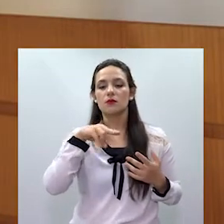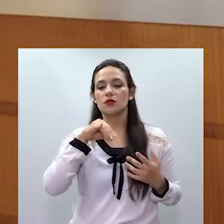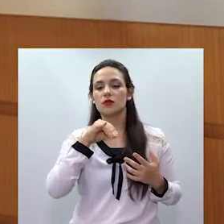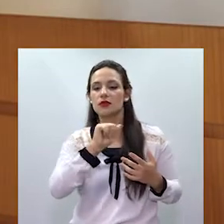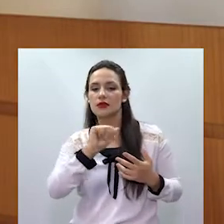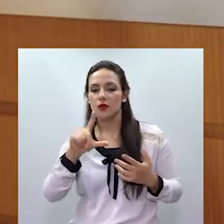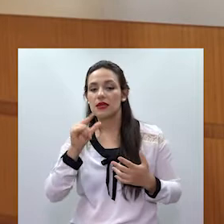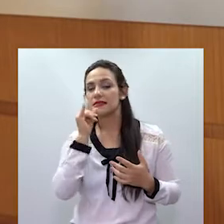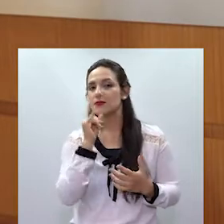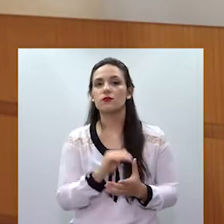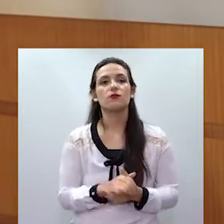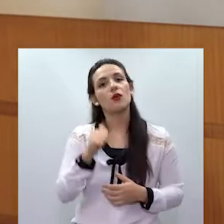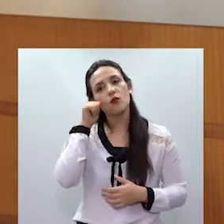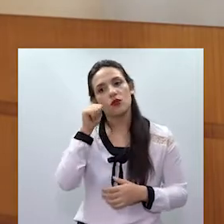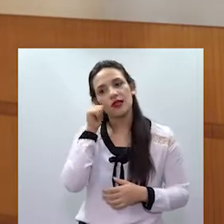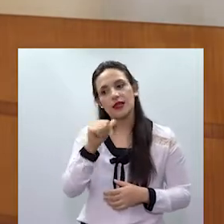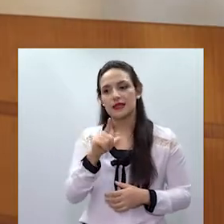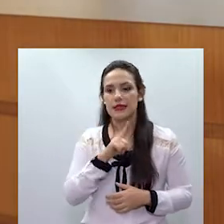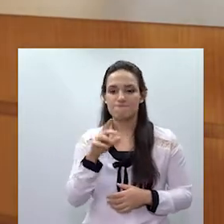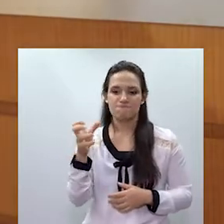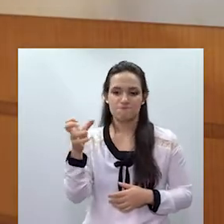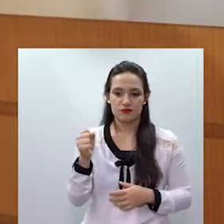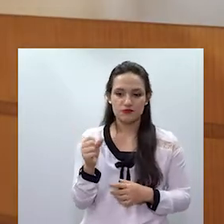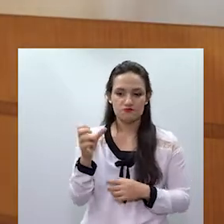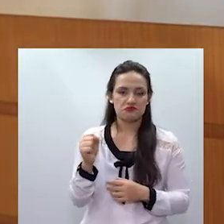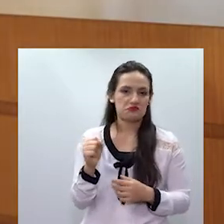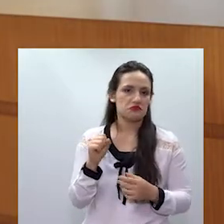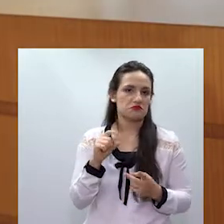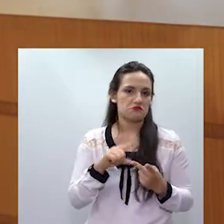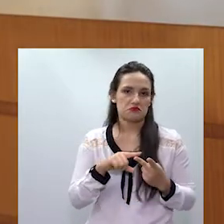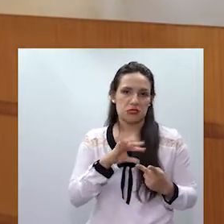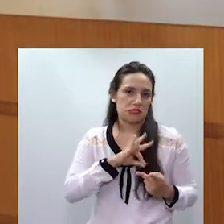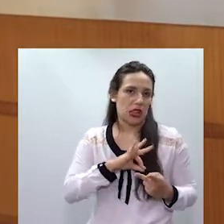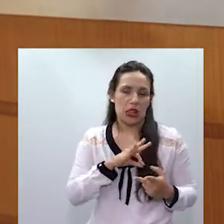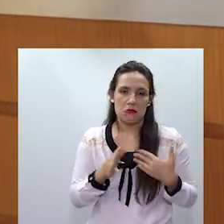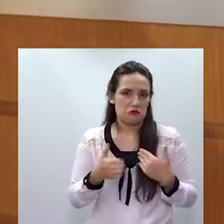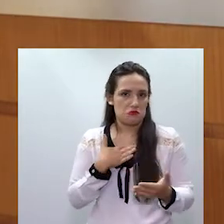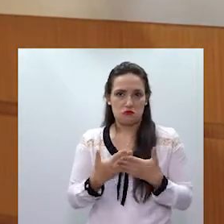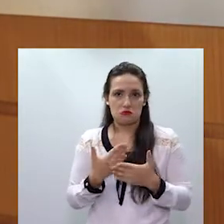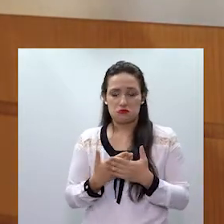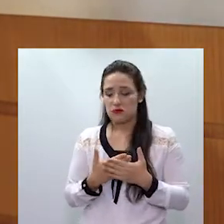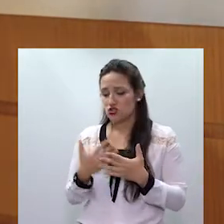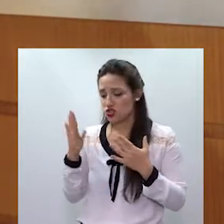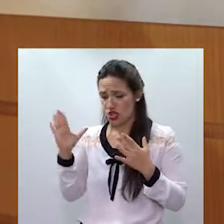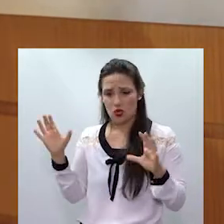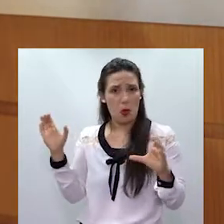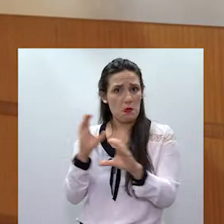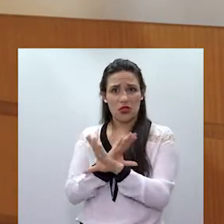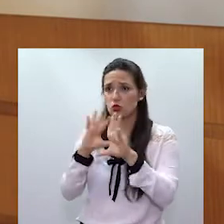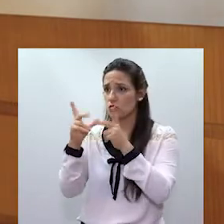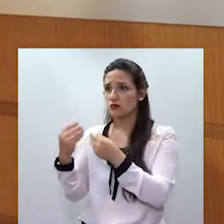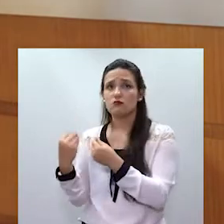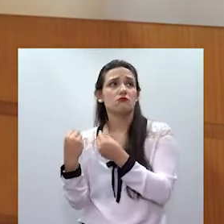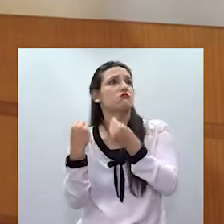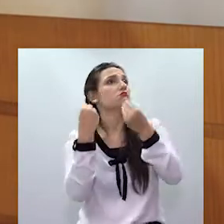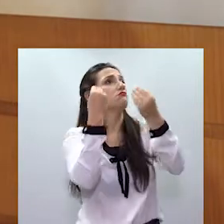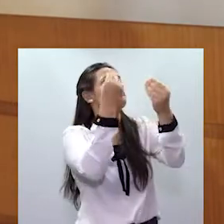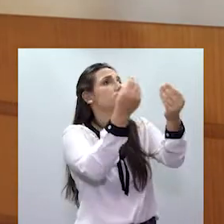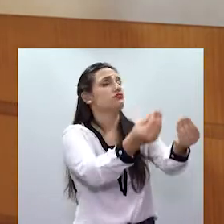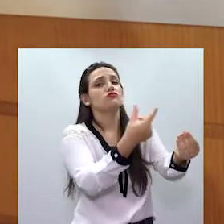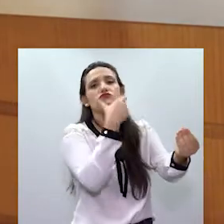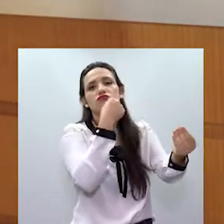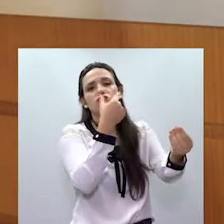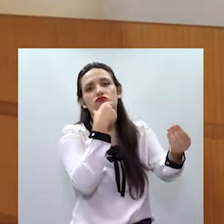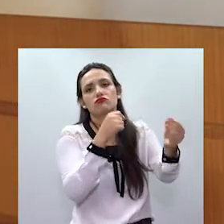elas recebem um benefício delas e são obrigadas a entregar para o marido como chefe de família, entre aspas, sendo que nós sabemos